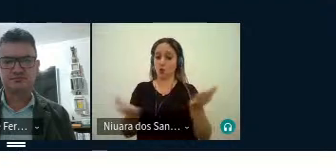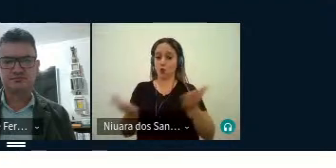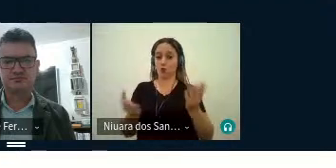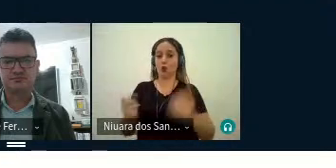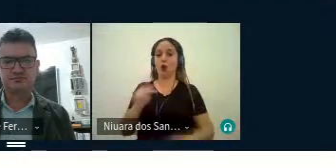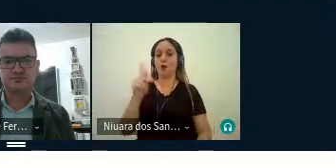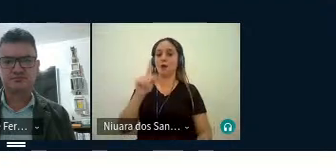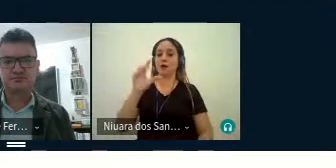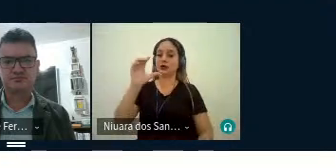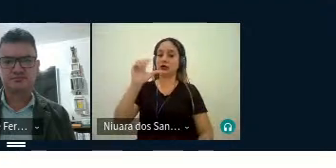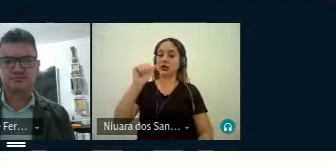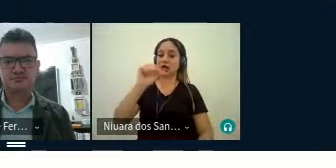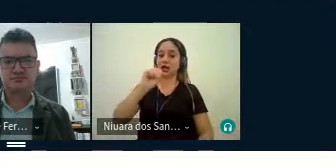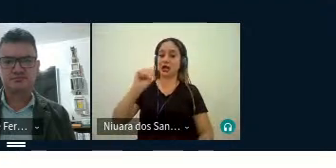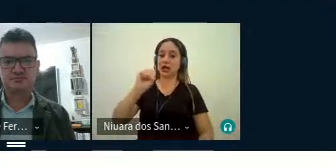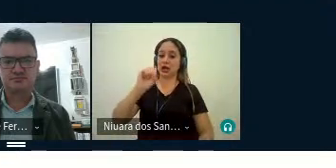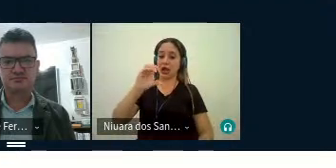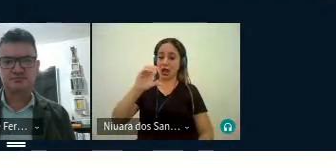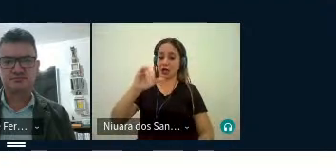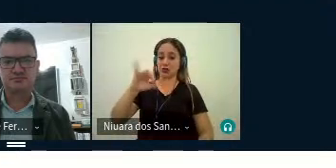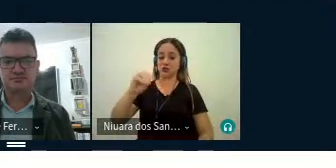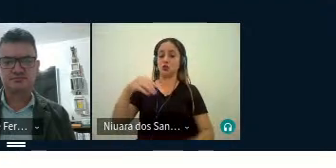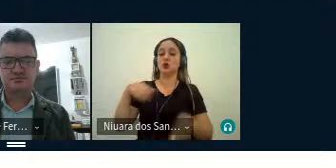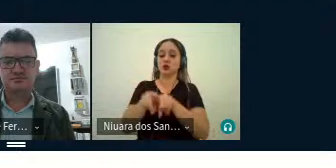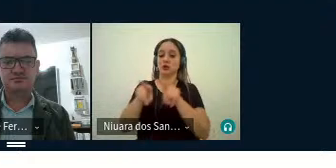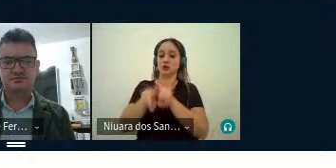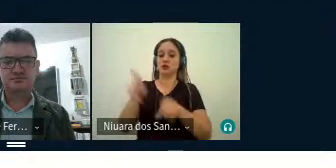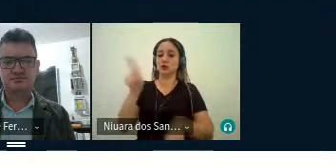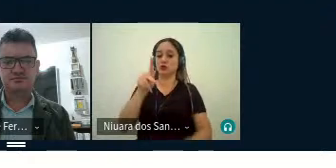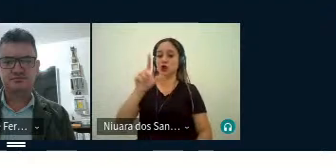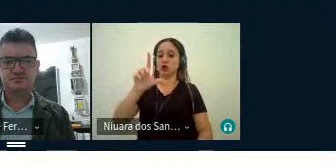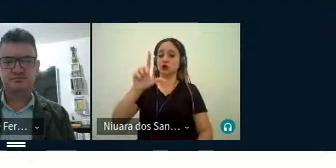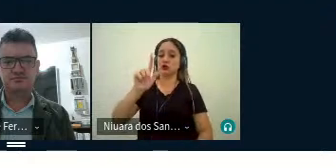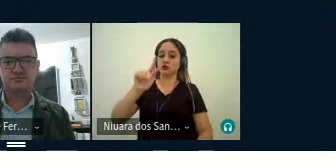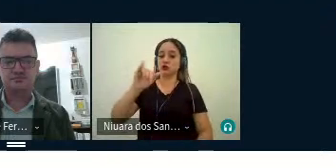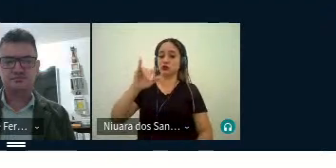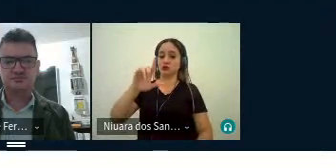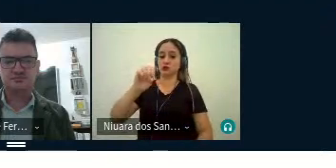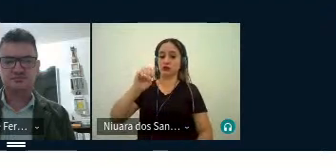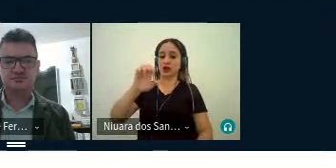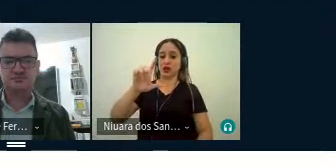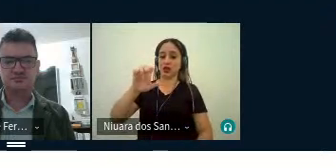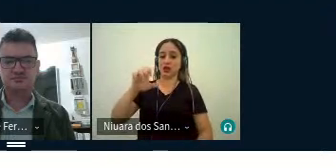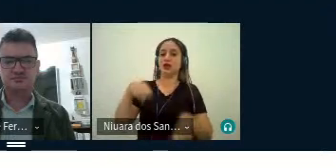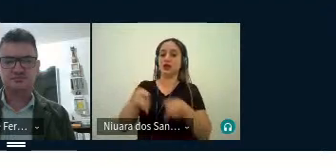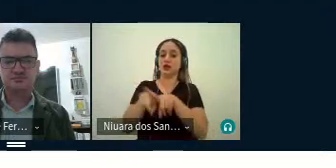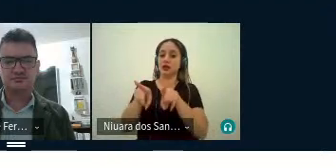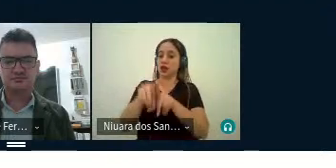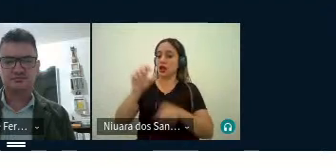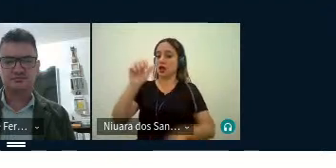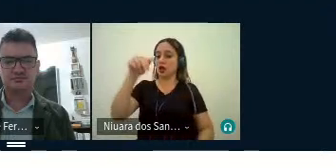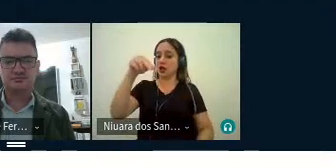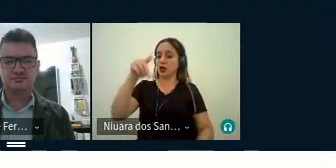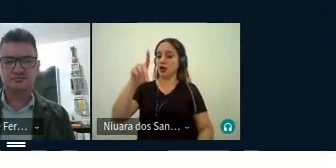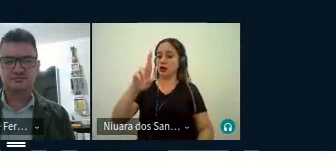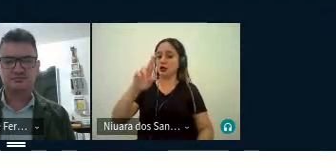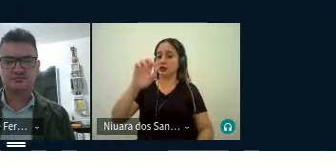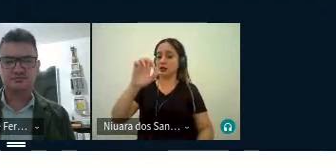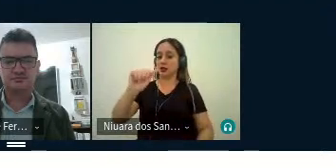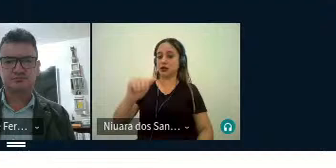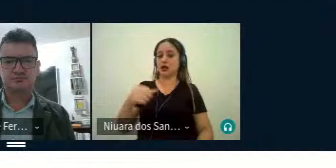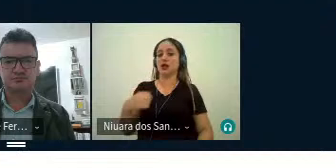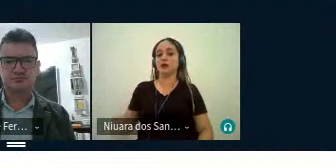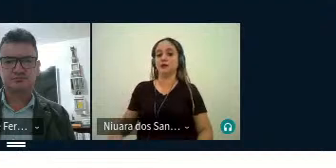professor Cássio, da professora Gisele, e uma apresentação minha. Lembrando que a professora, a professora Isabela,